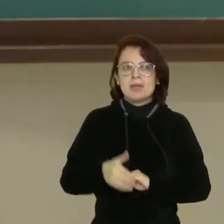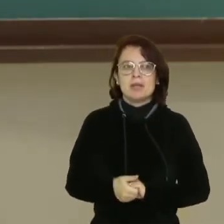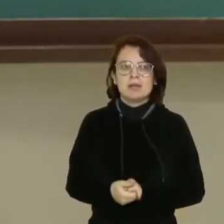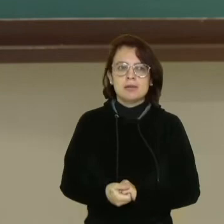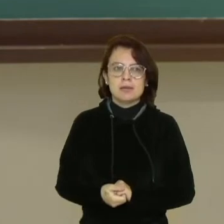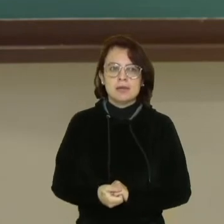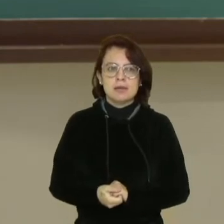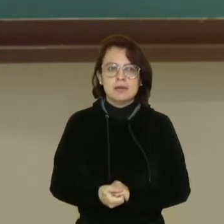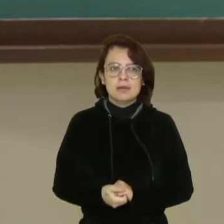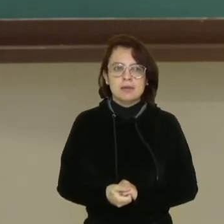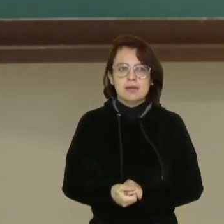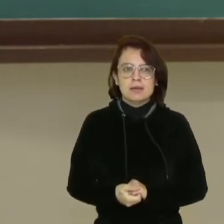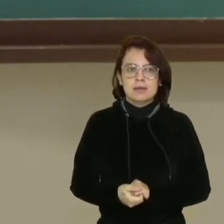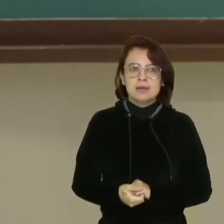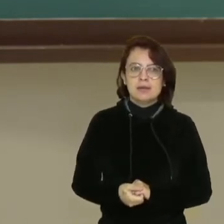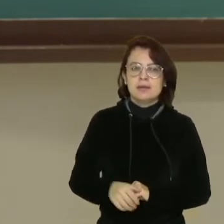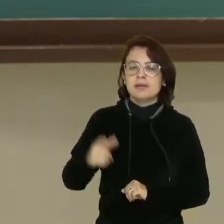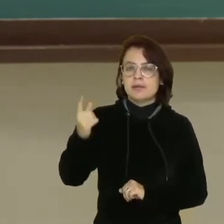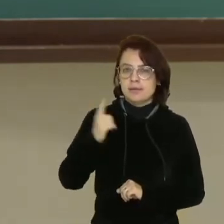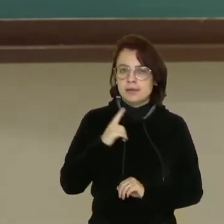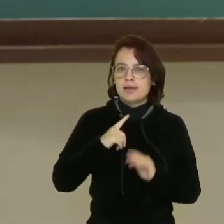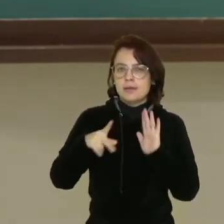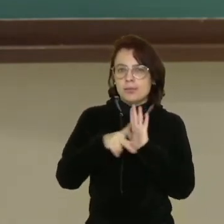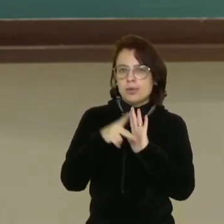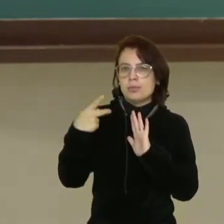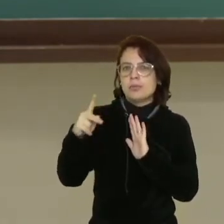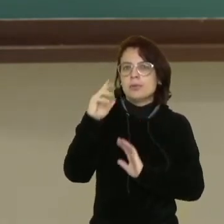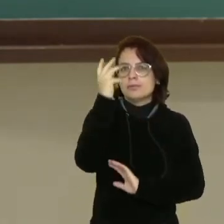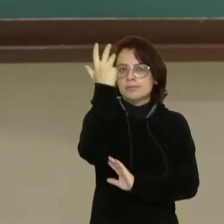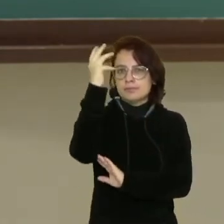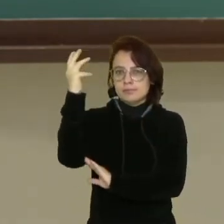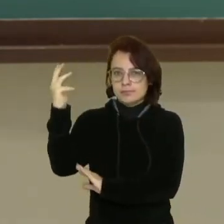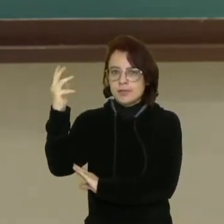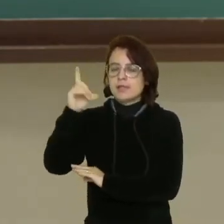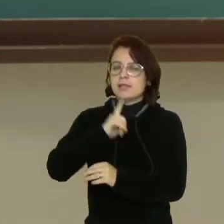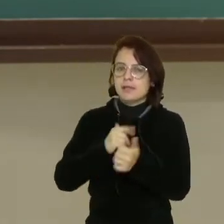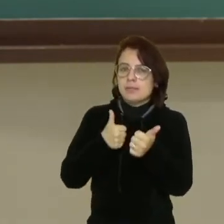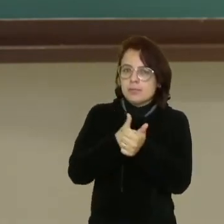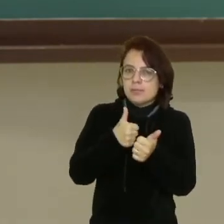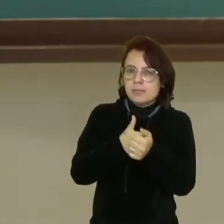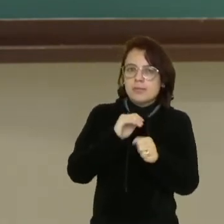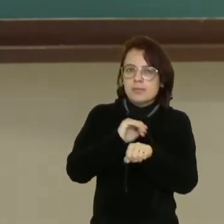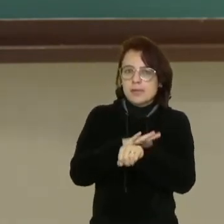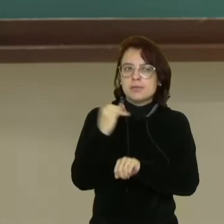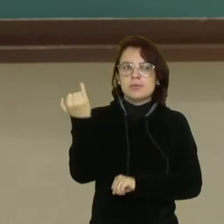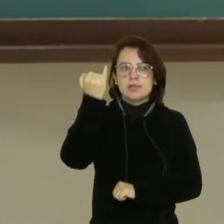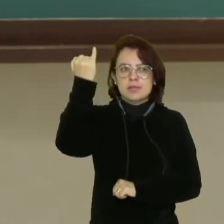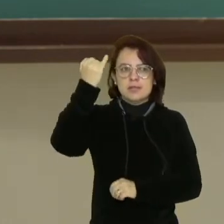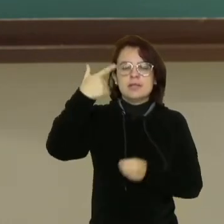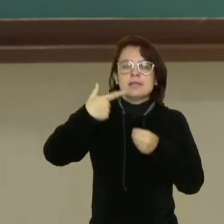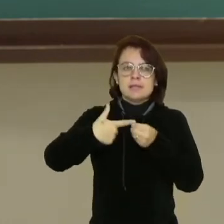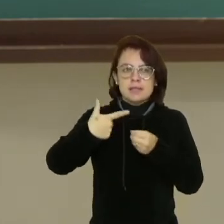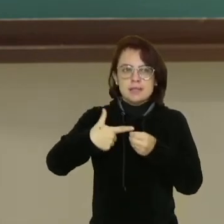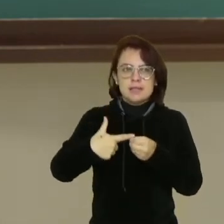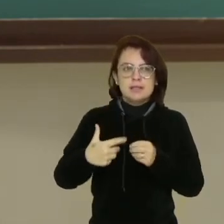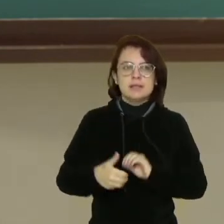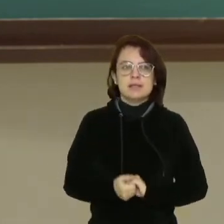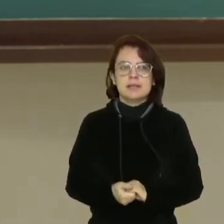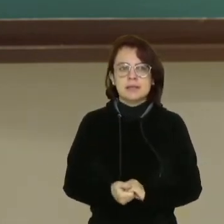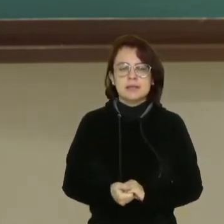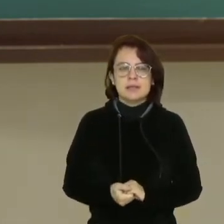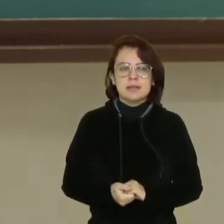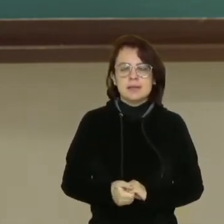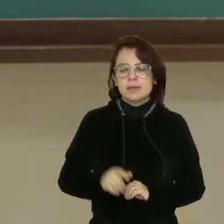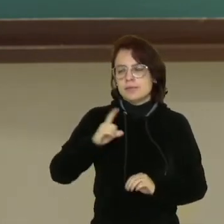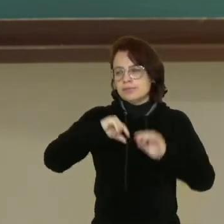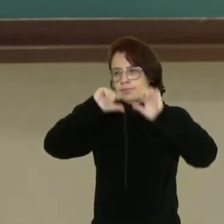A região da Zona da Mata, que é onde estão as principais cidades, com exceção de Fortaleza, que fica lá no Ceará. Ali na Zona